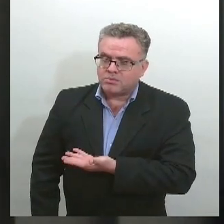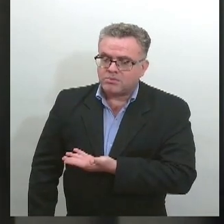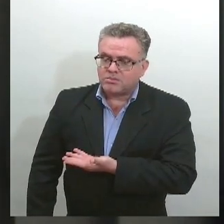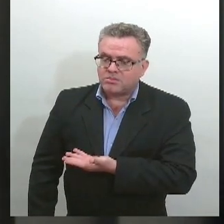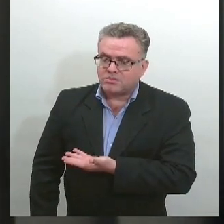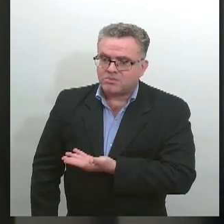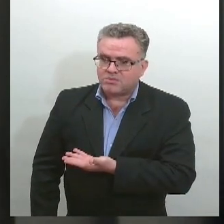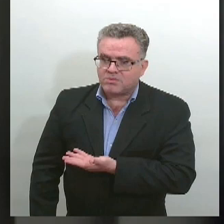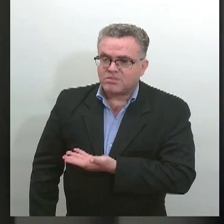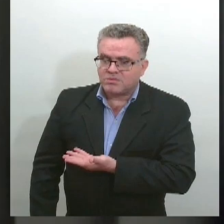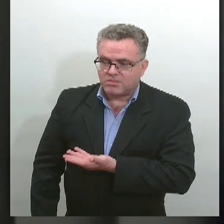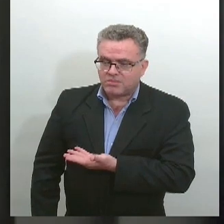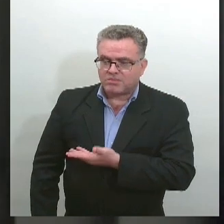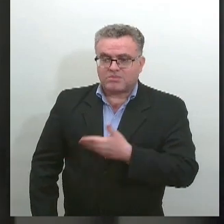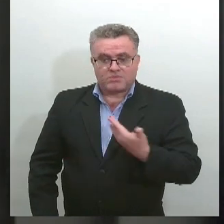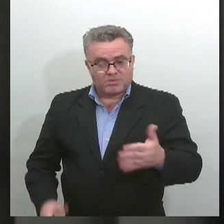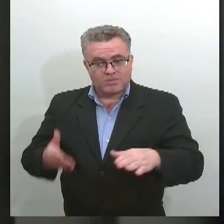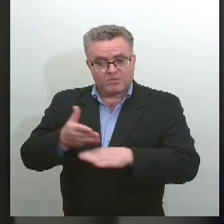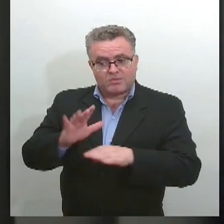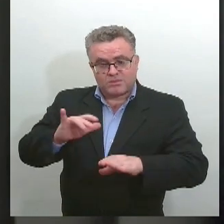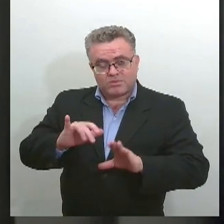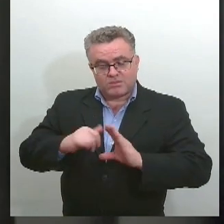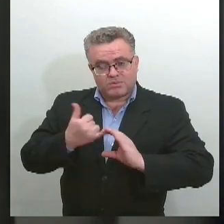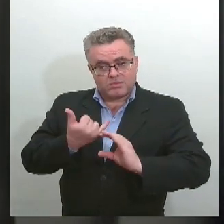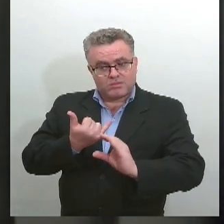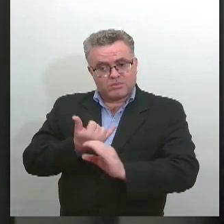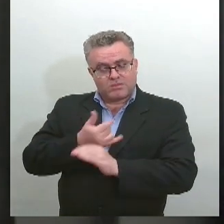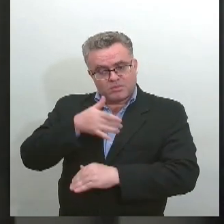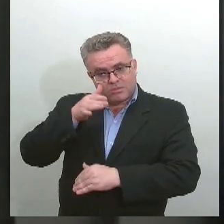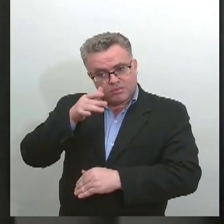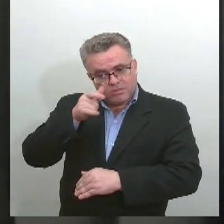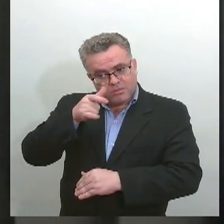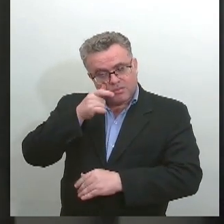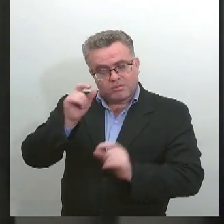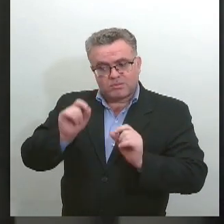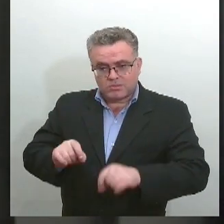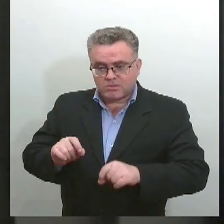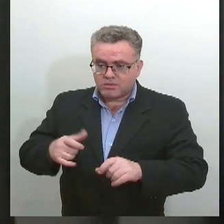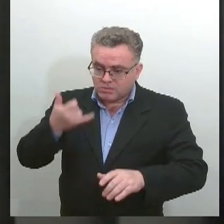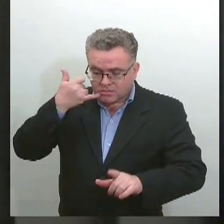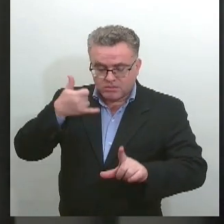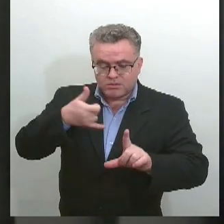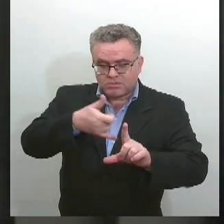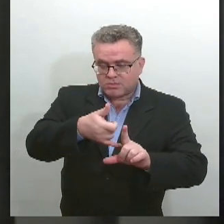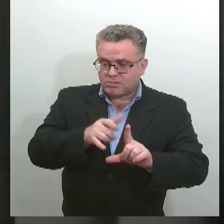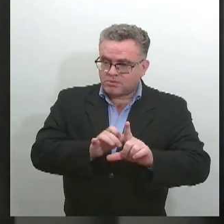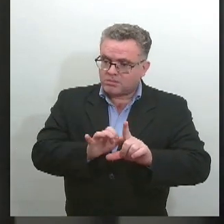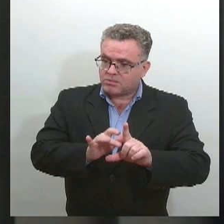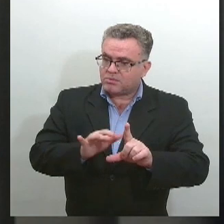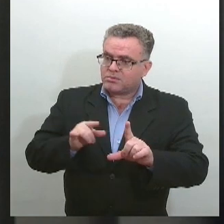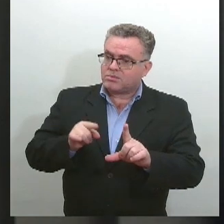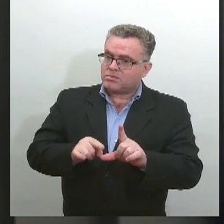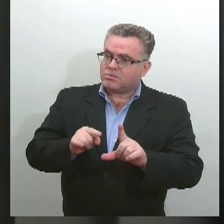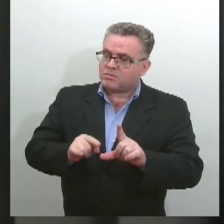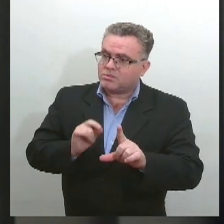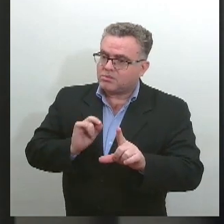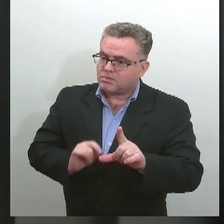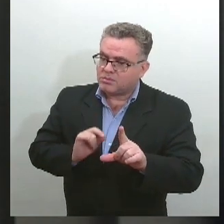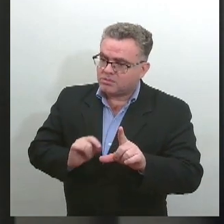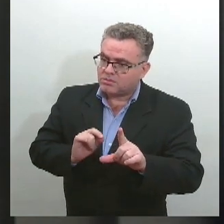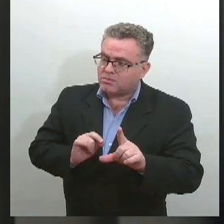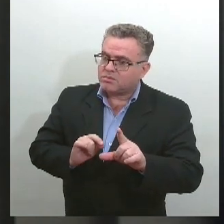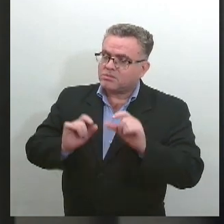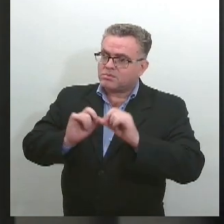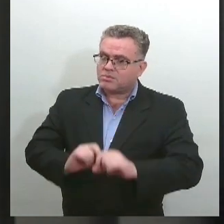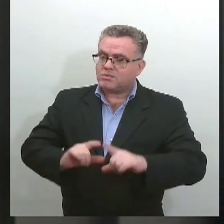e para acessar o nosso canal no YouTube é super fácil, posicione a câmera do seu celular no QR Code localizado no canto inferior esquerdo da tela e será